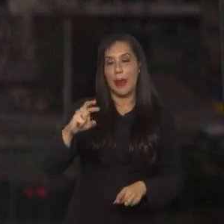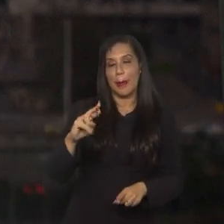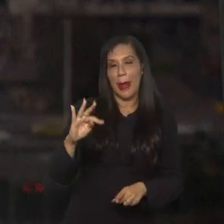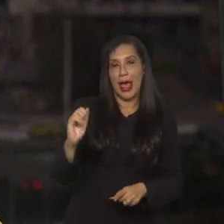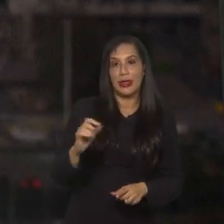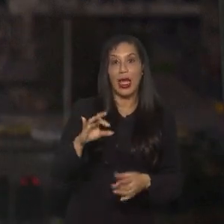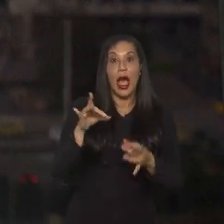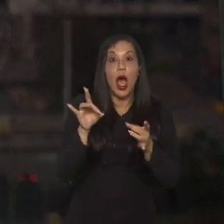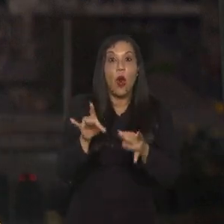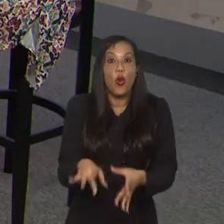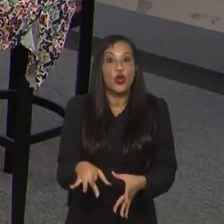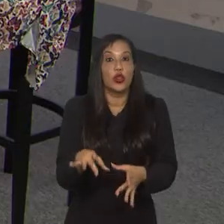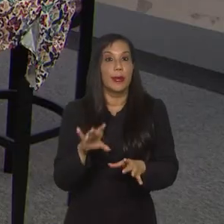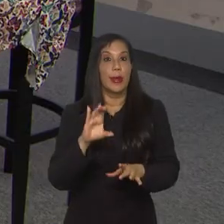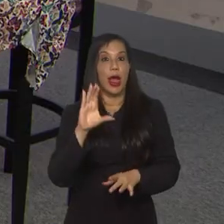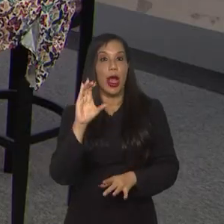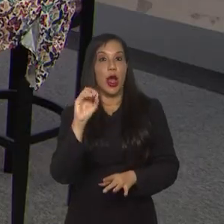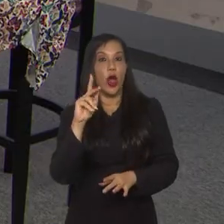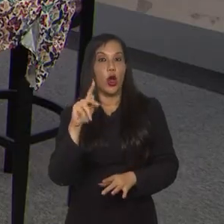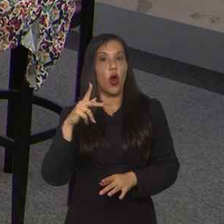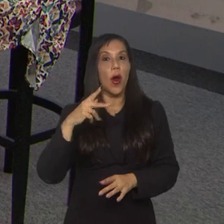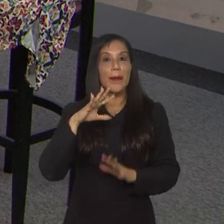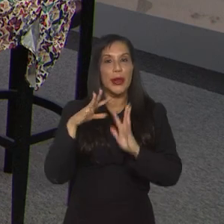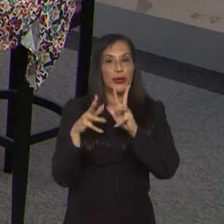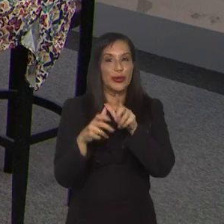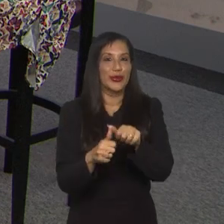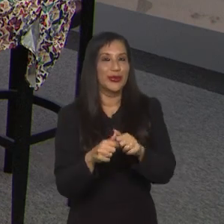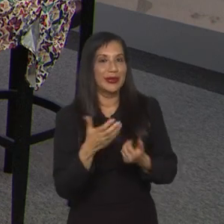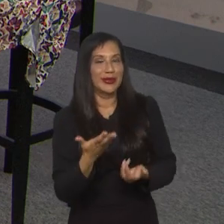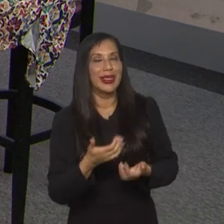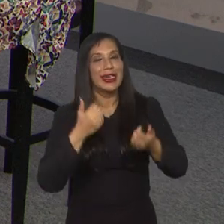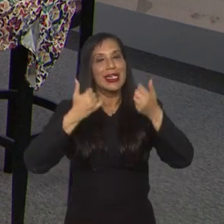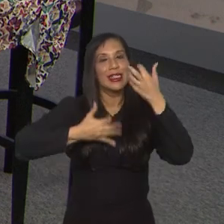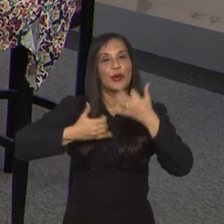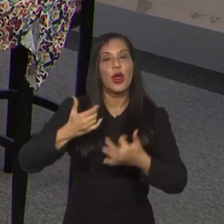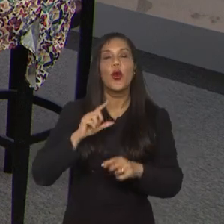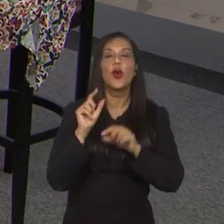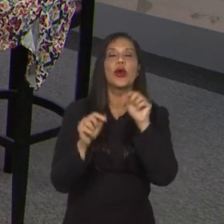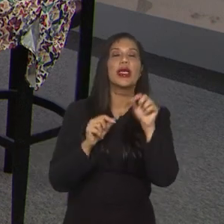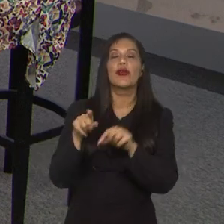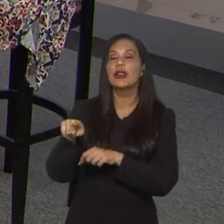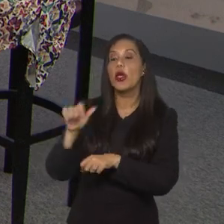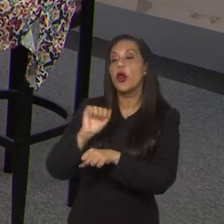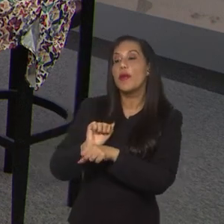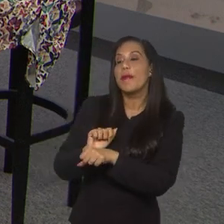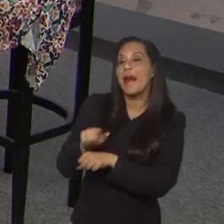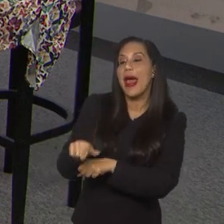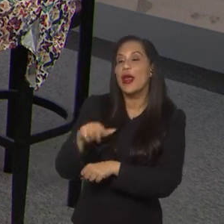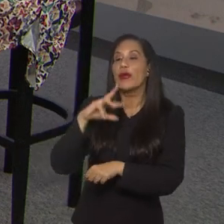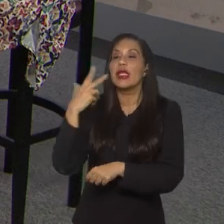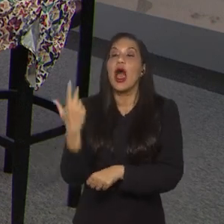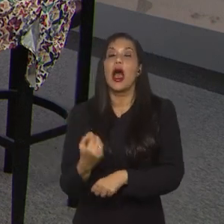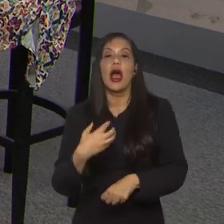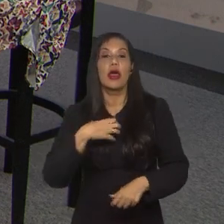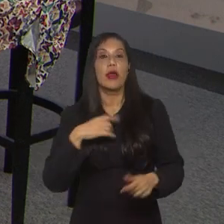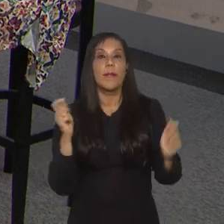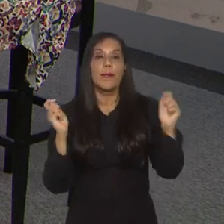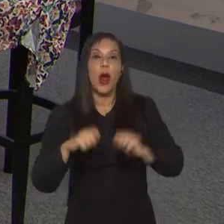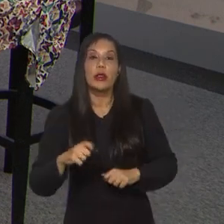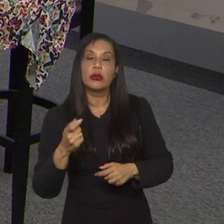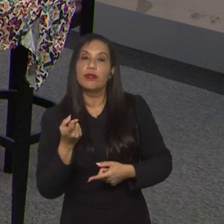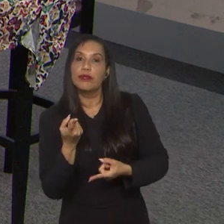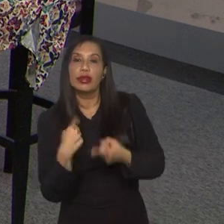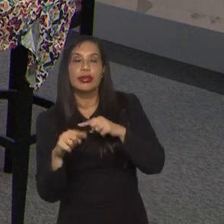Vai ser a última Copa dela. E aí eu queria saber do que vocês esperam da Marta, do que ela pode fazer